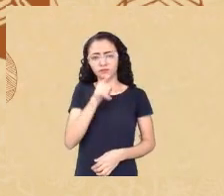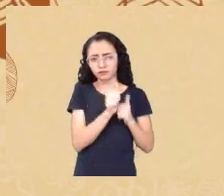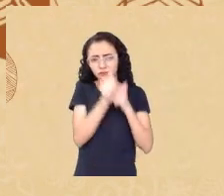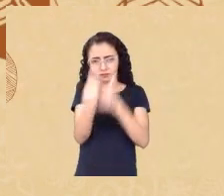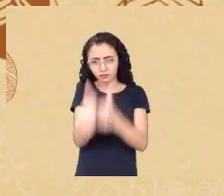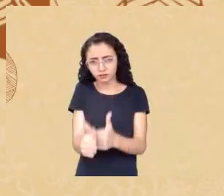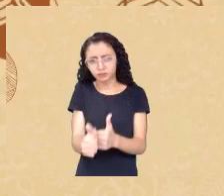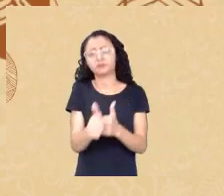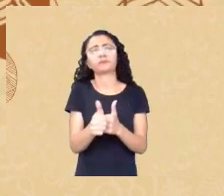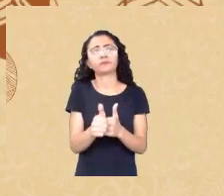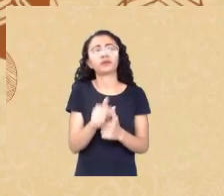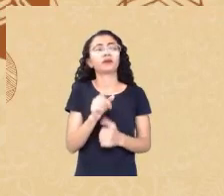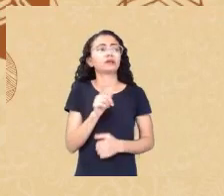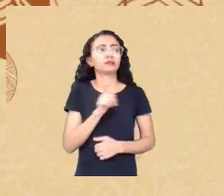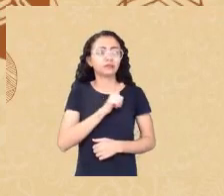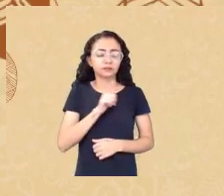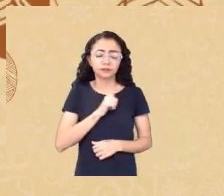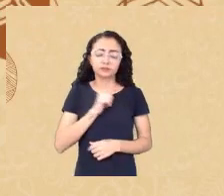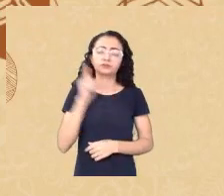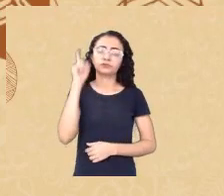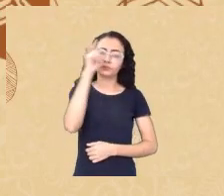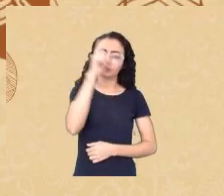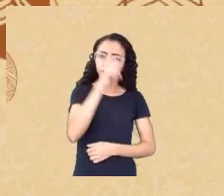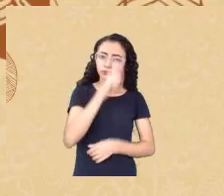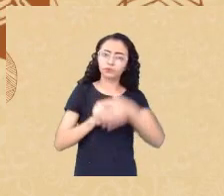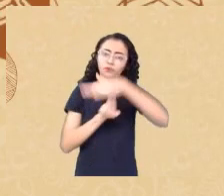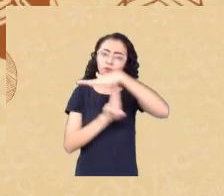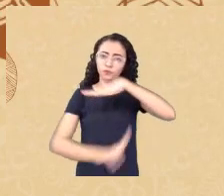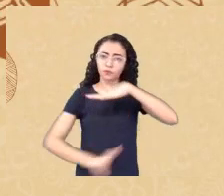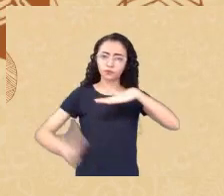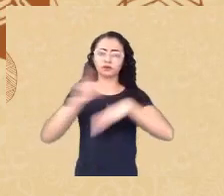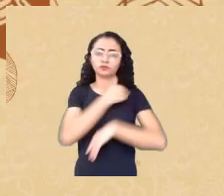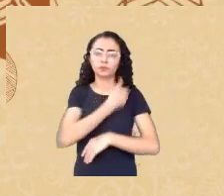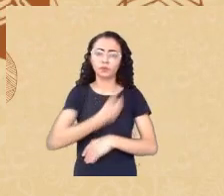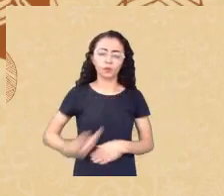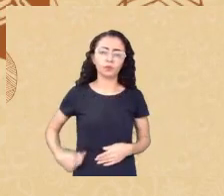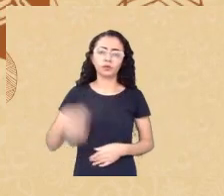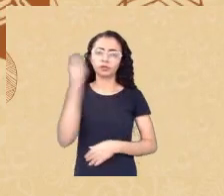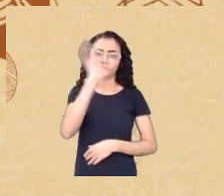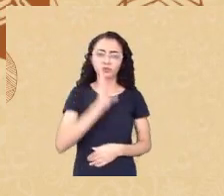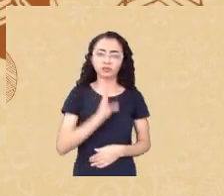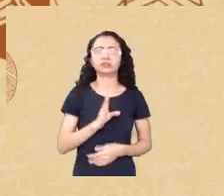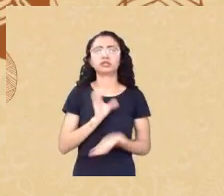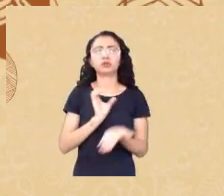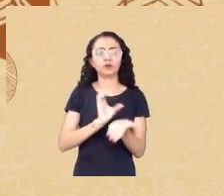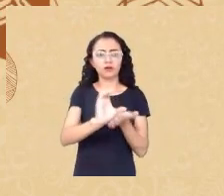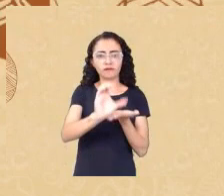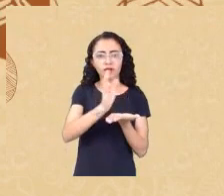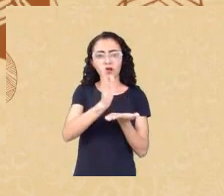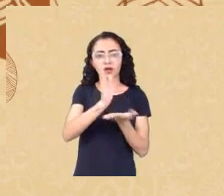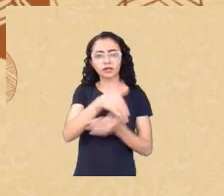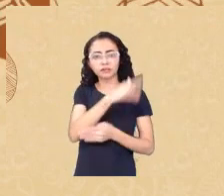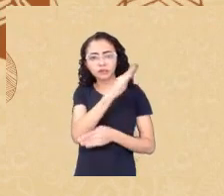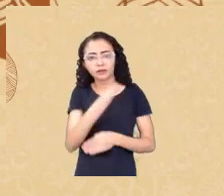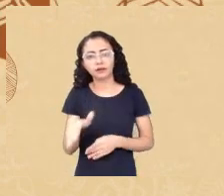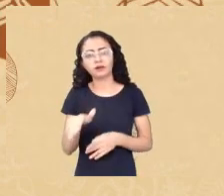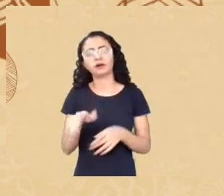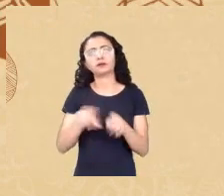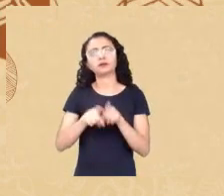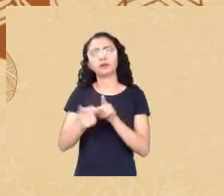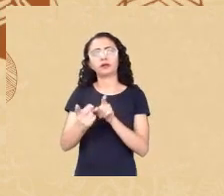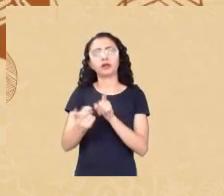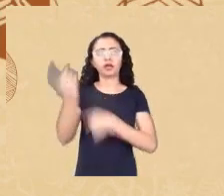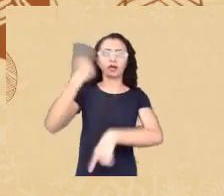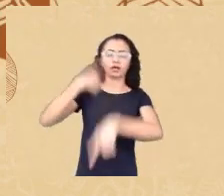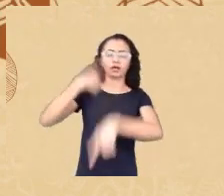universidade pública brasileira cortes dos mais absurdos retrocessos em diversos âmbitos das mais